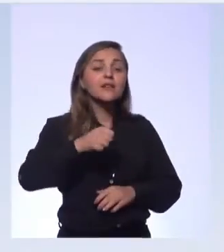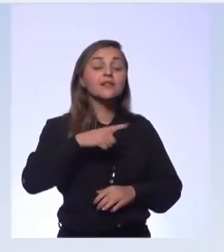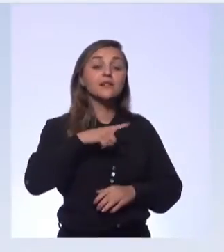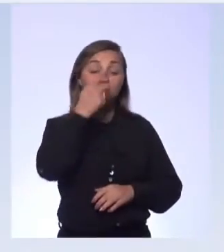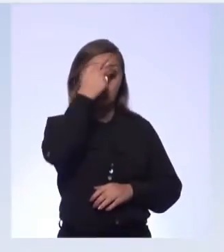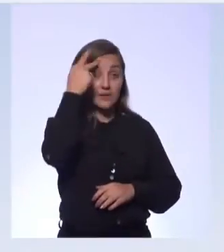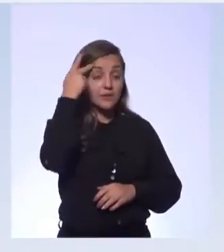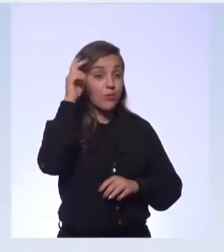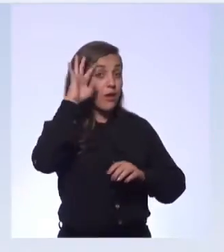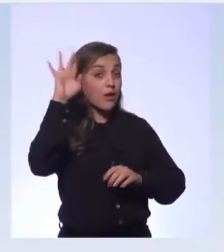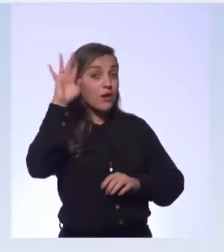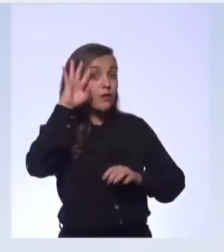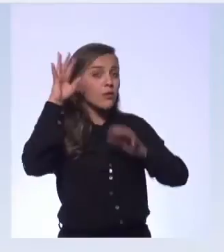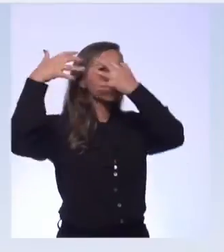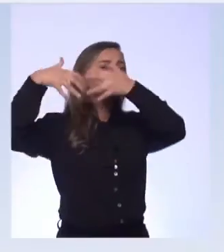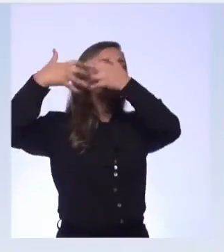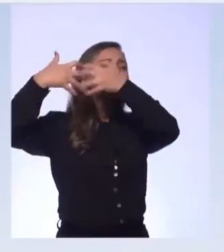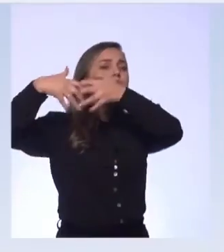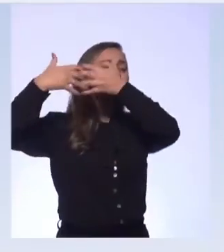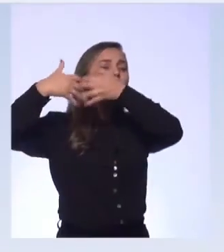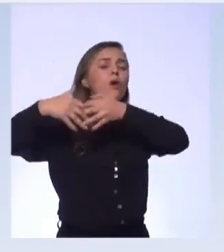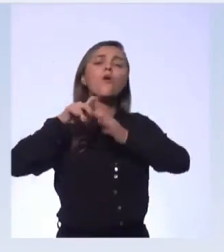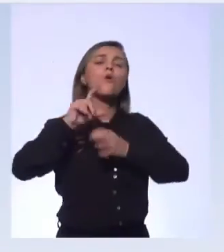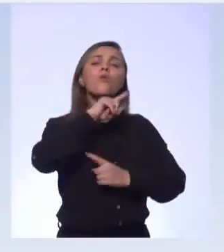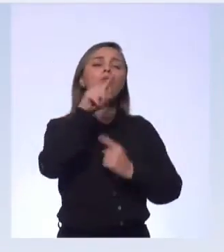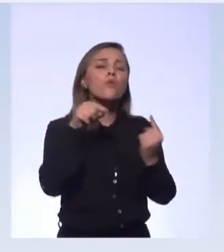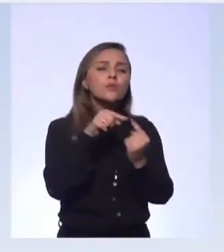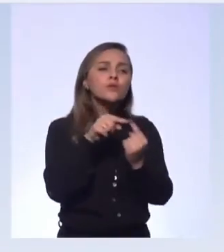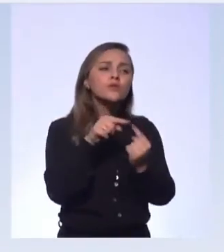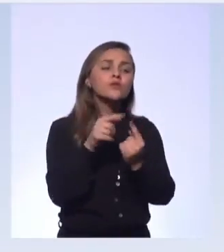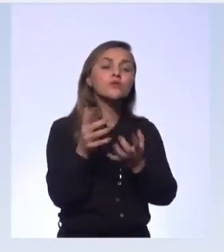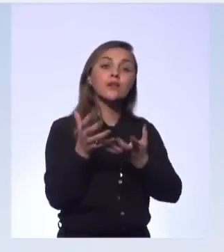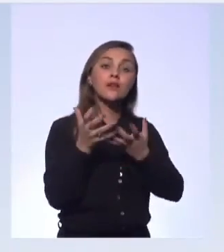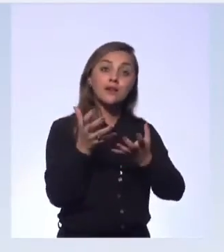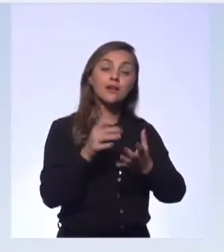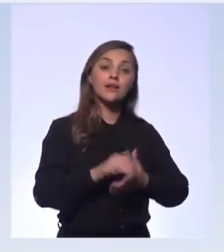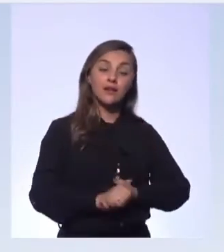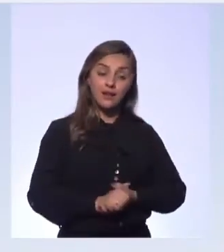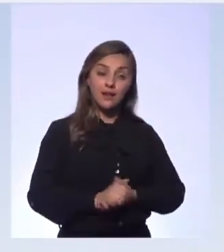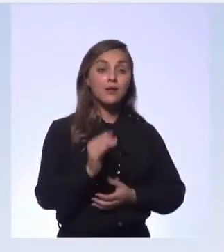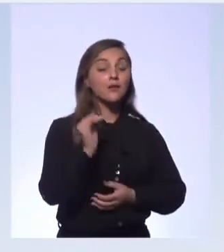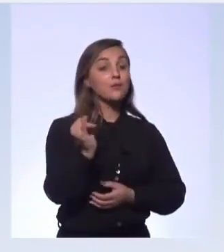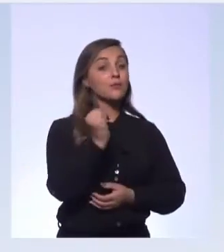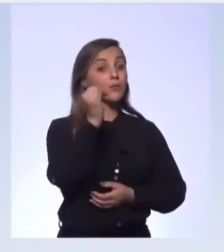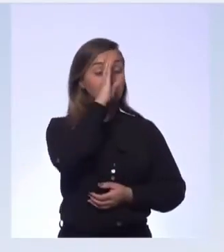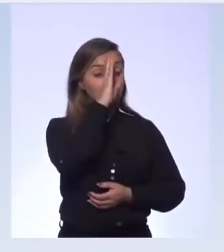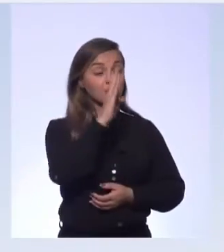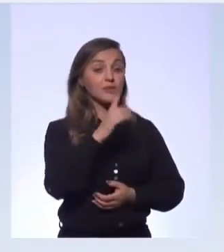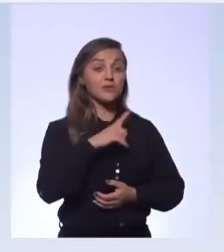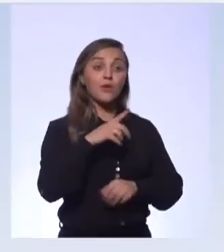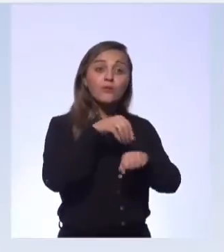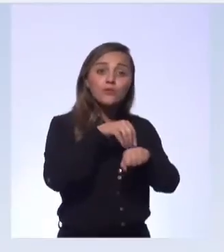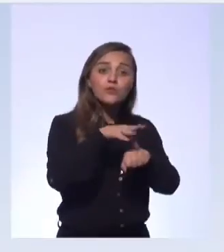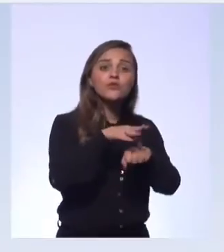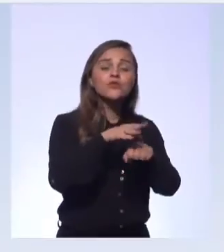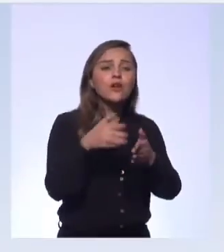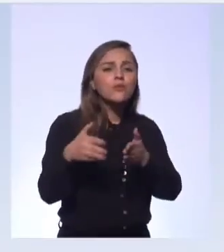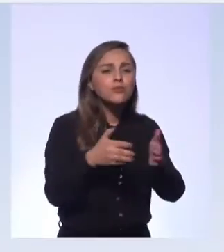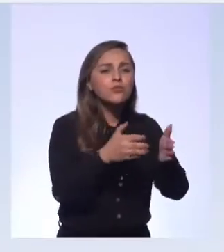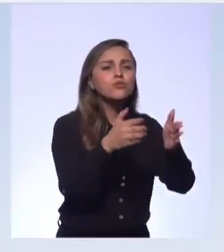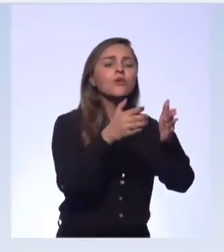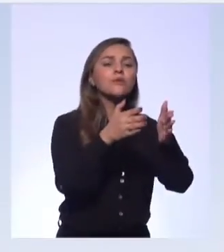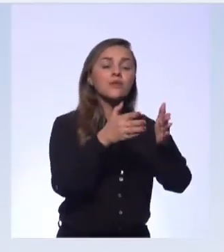ele consegue refletir sobre aquilo que ele quer buscar, aquilo que é relevante para ele, e, principalmente, indica a direção que ele vai seguir,